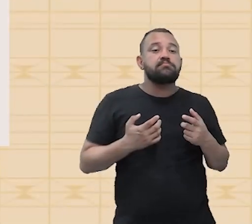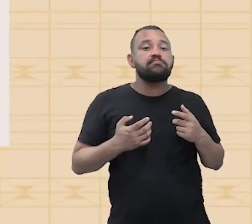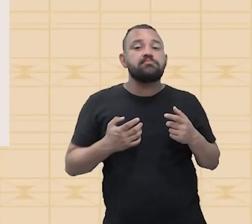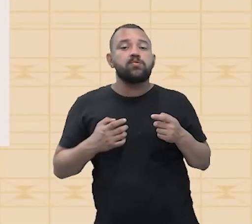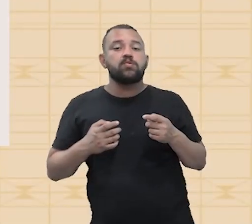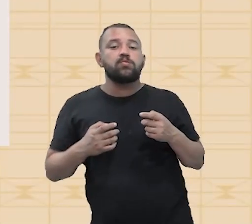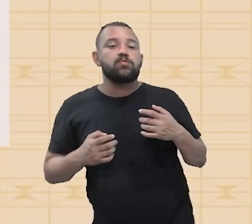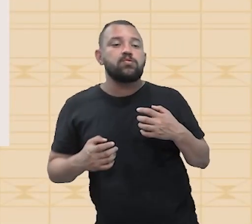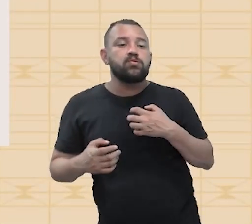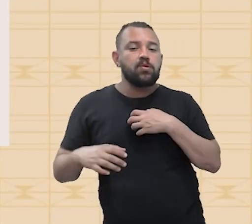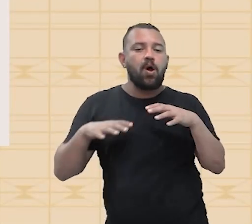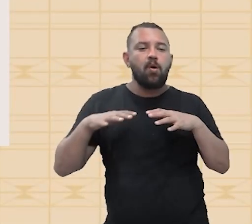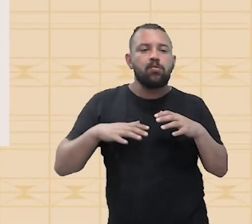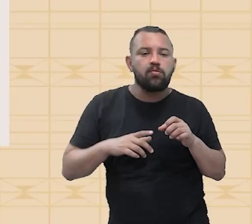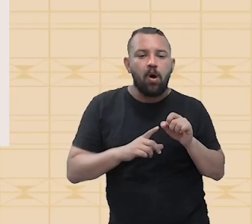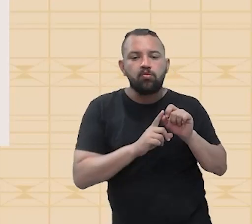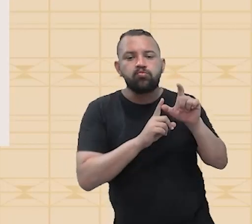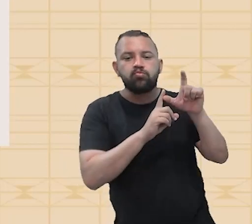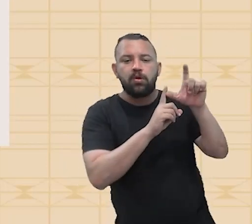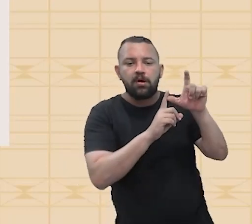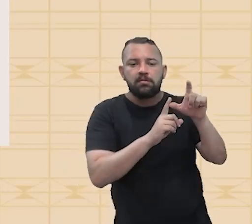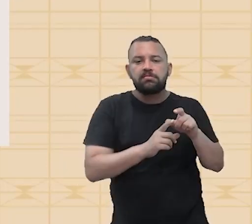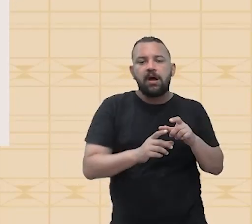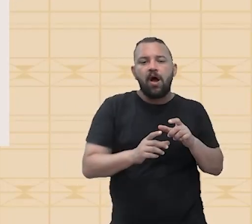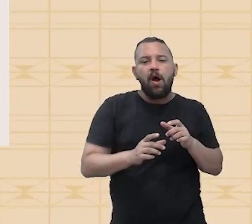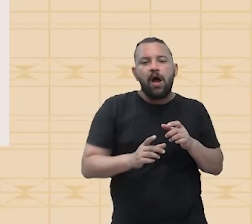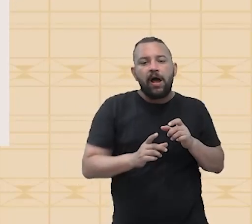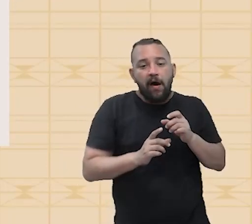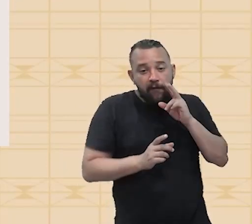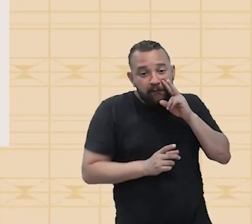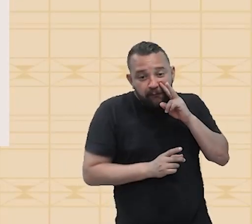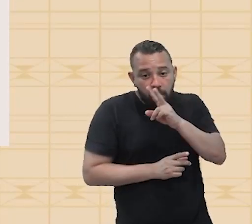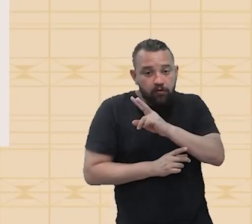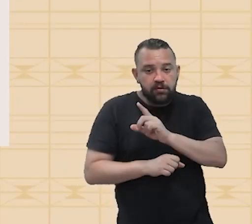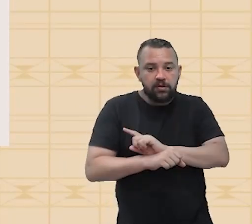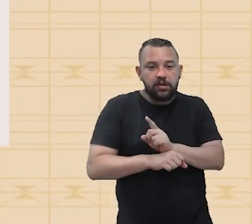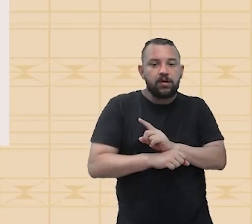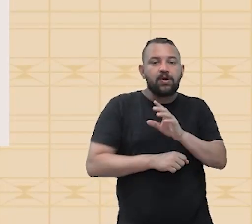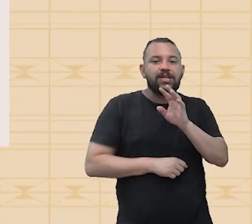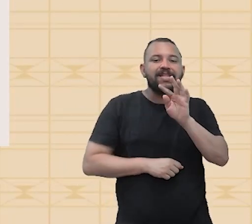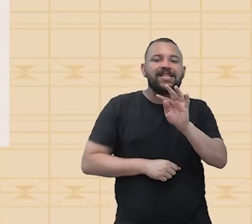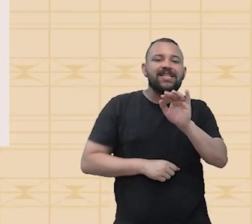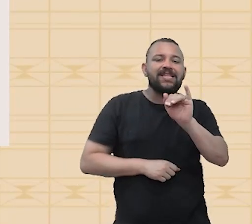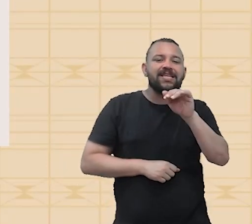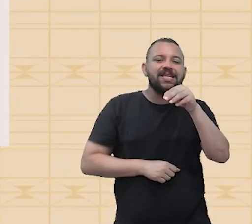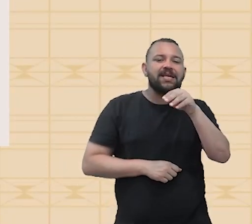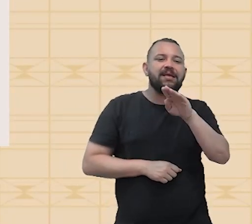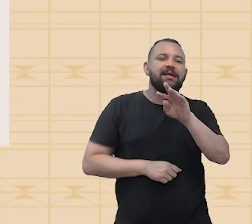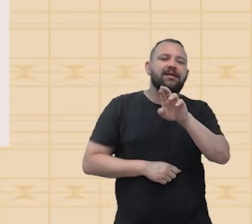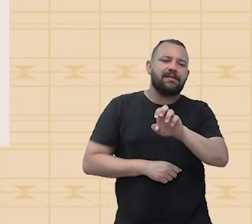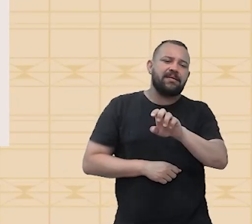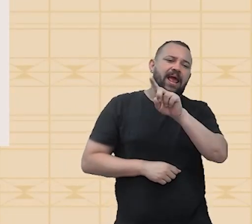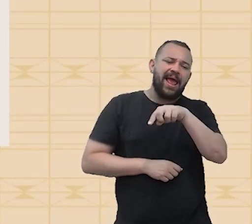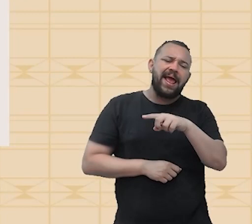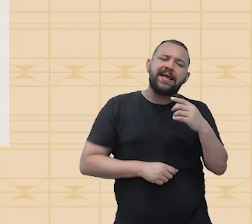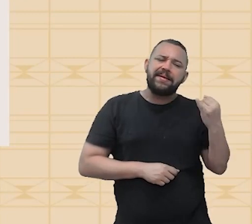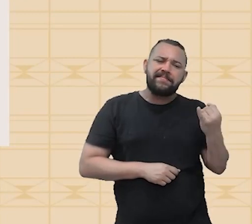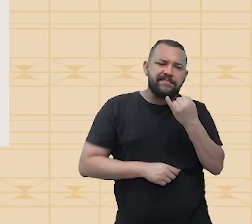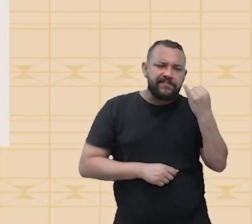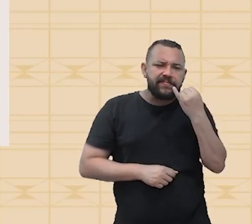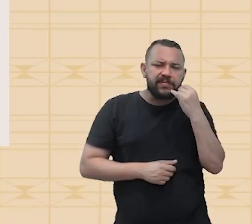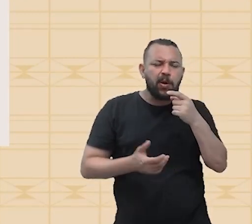que são qualidades essas, são a altura, a intensidade, volume e o time. E aí, Mequetrefe, é importante que você